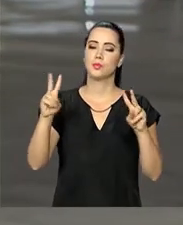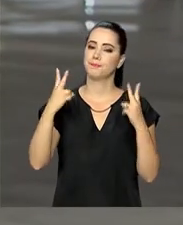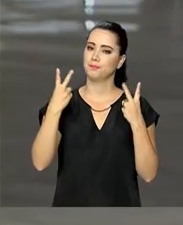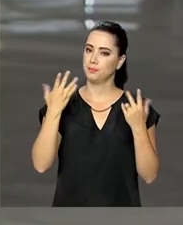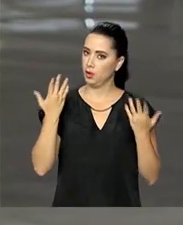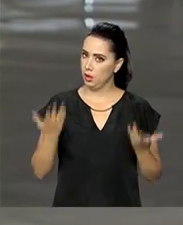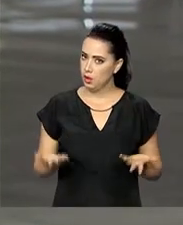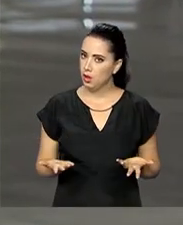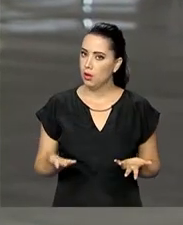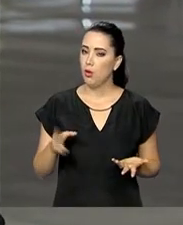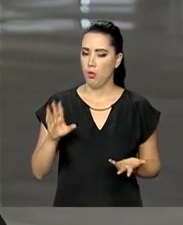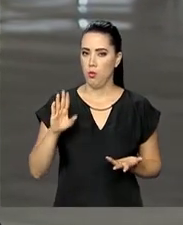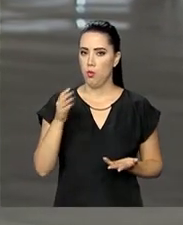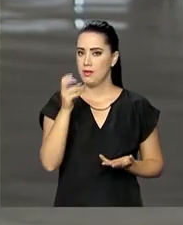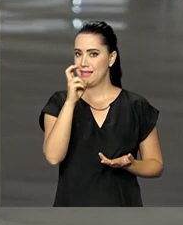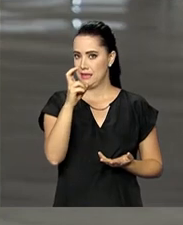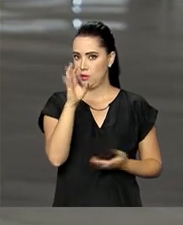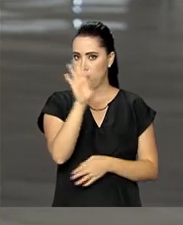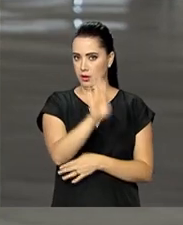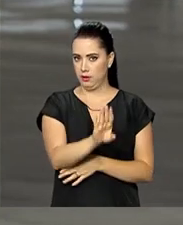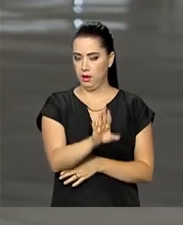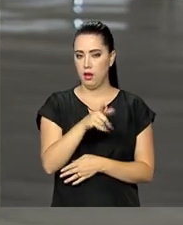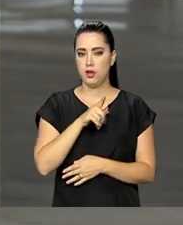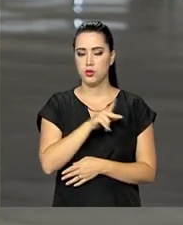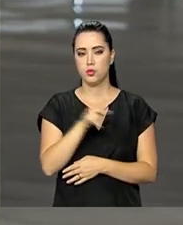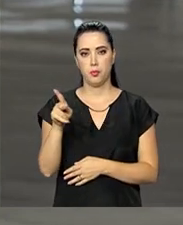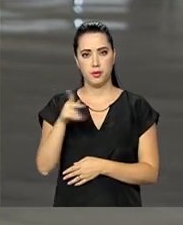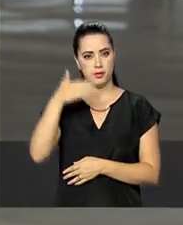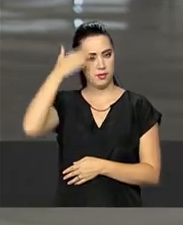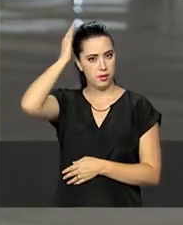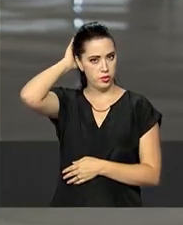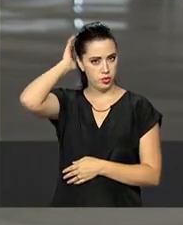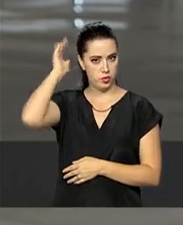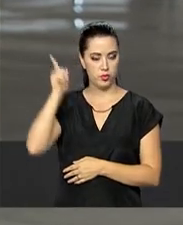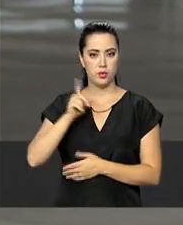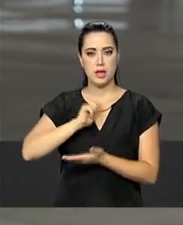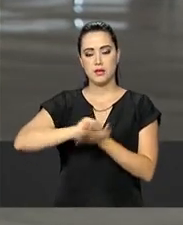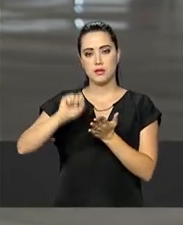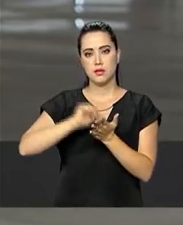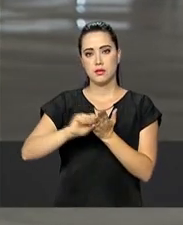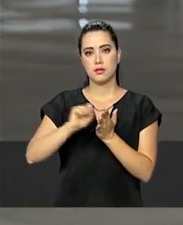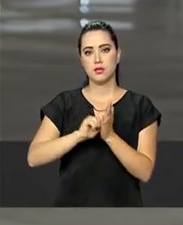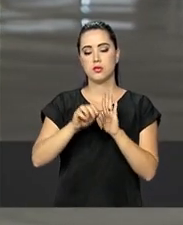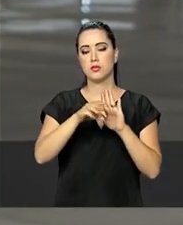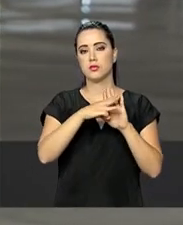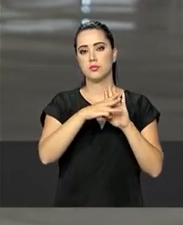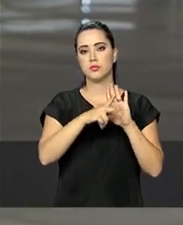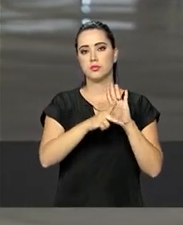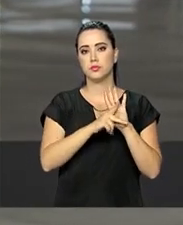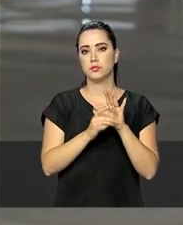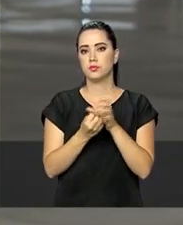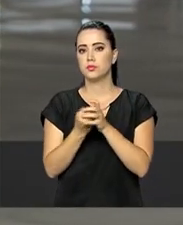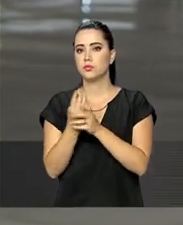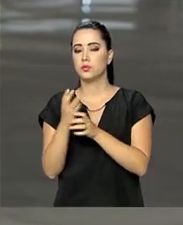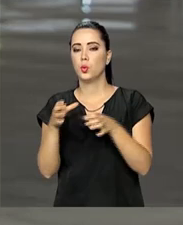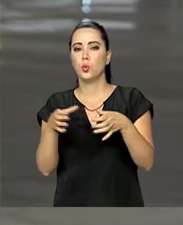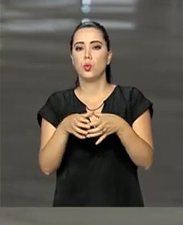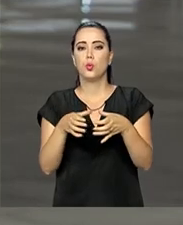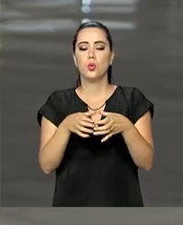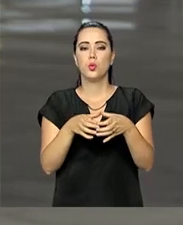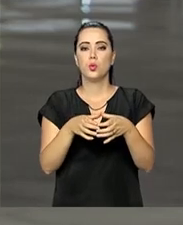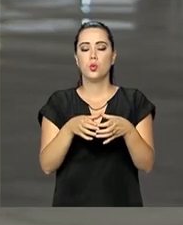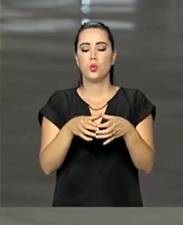Pois é, Roberto, olha só, daqui a pouco, às 5 horas da tarde, o presidente Michel Temer assina uma medida provisória que cria a Agência